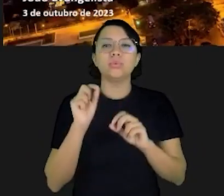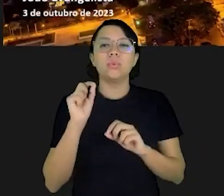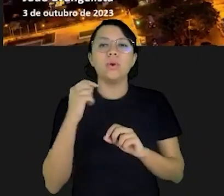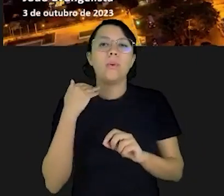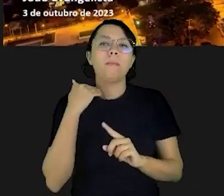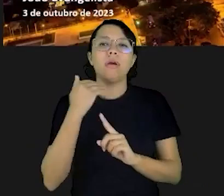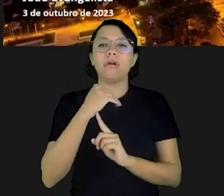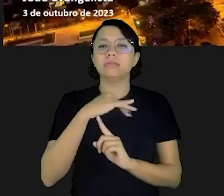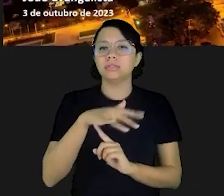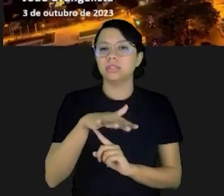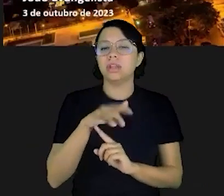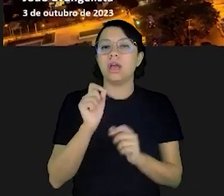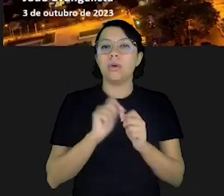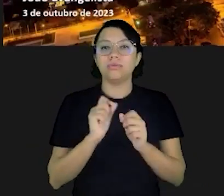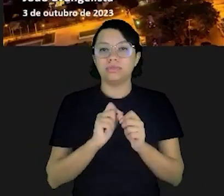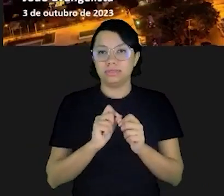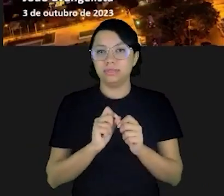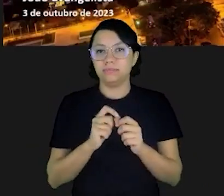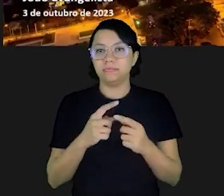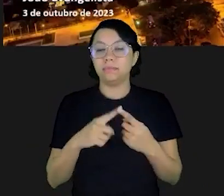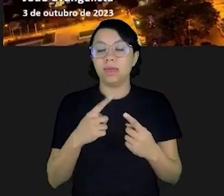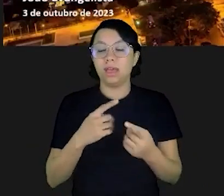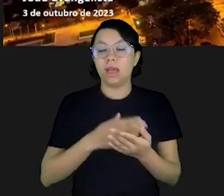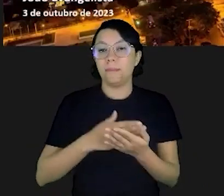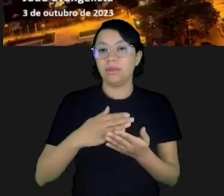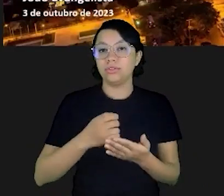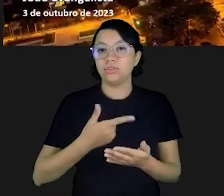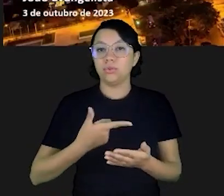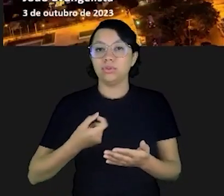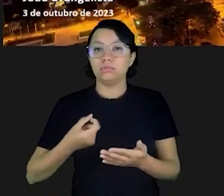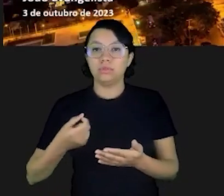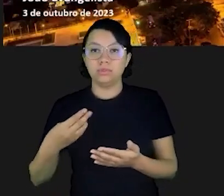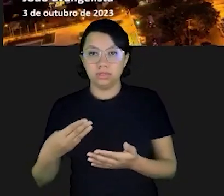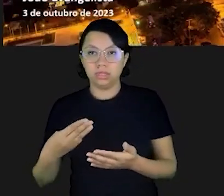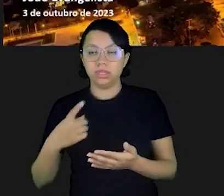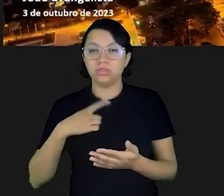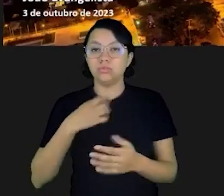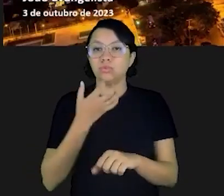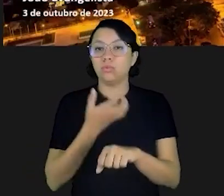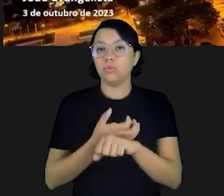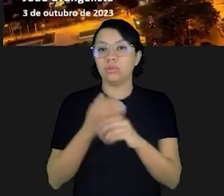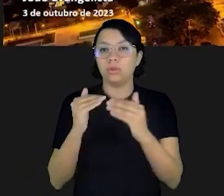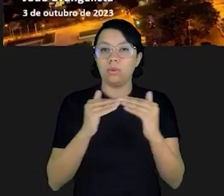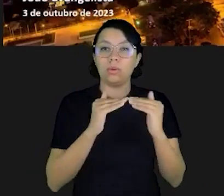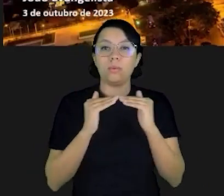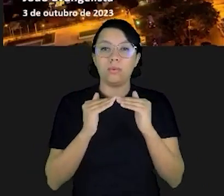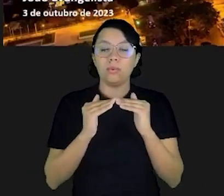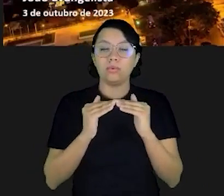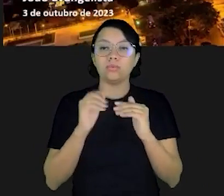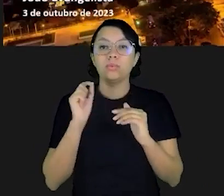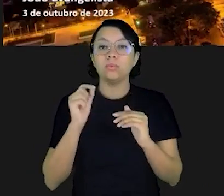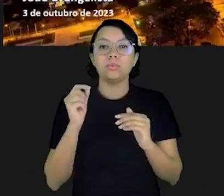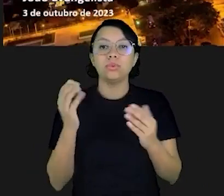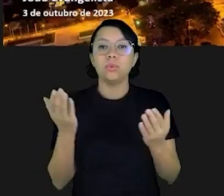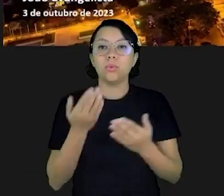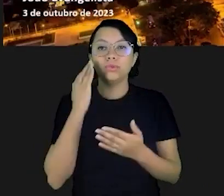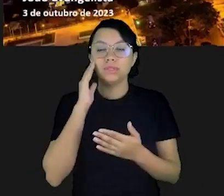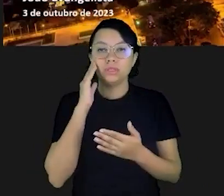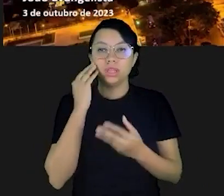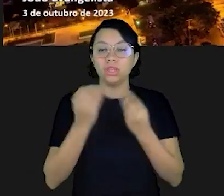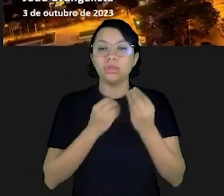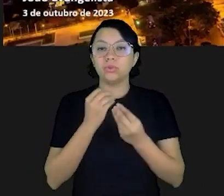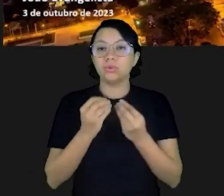Central fazia. A partir de 2003, gente começa a trabalhar com um conteúdo mais alinhado ao que se hoje entende como educação